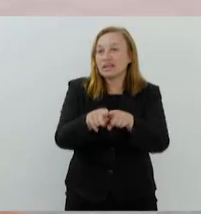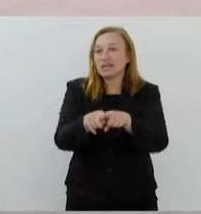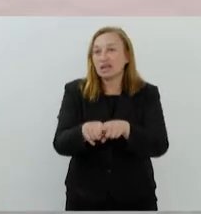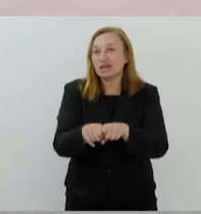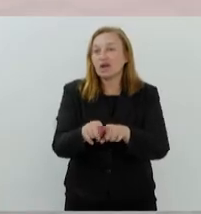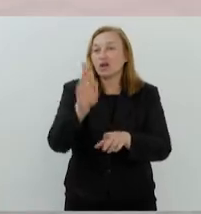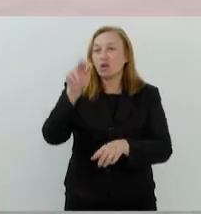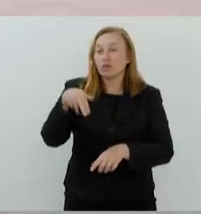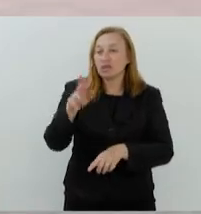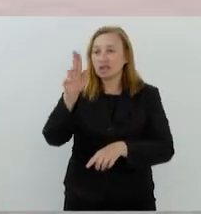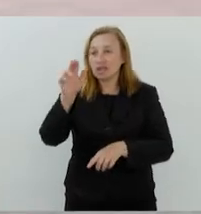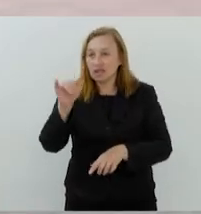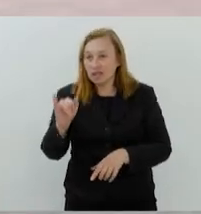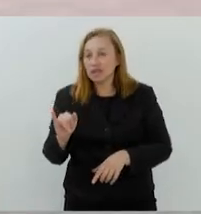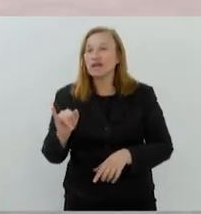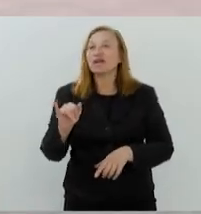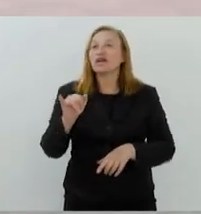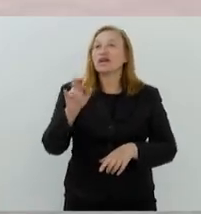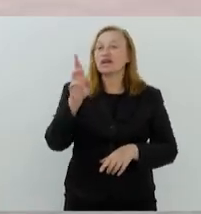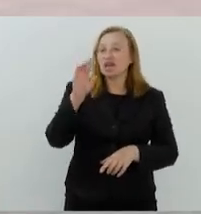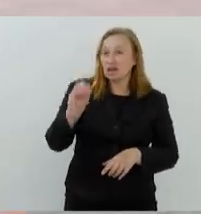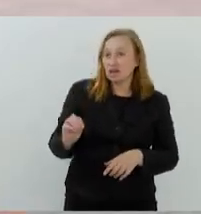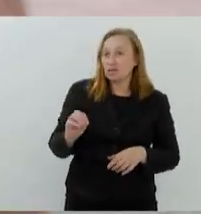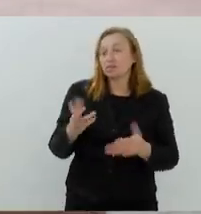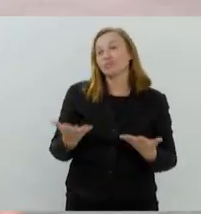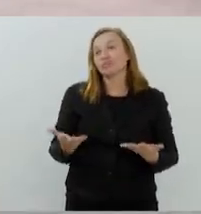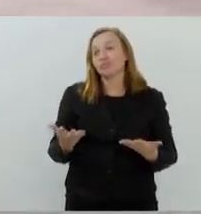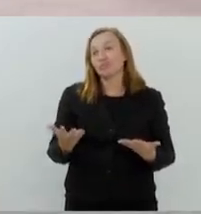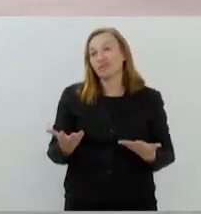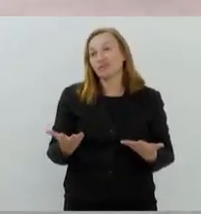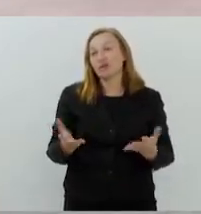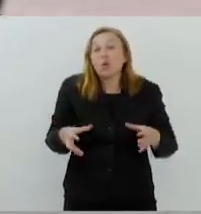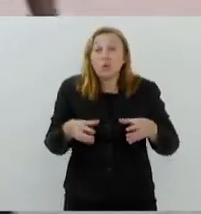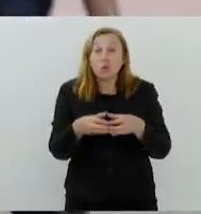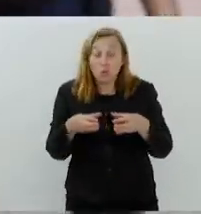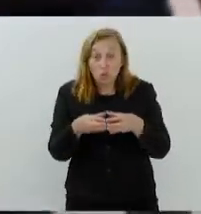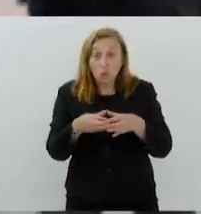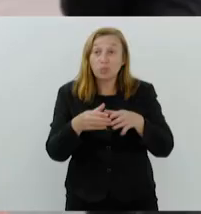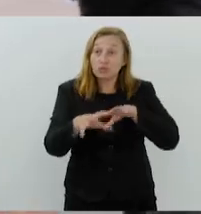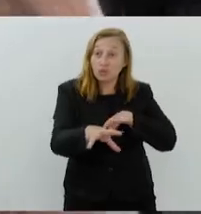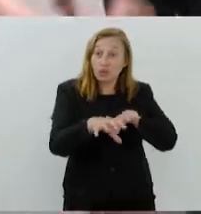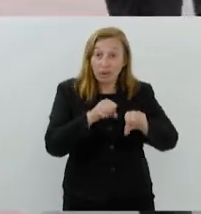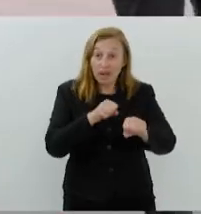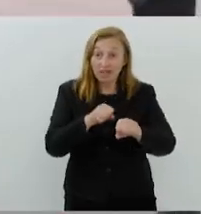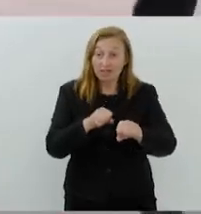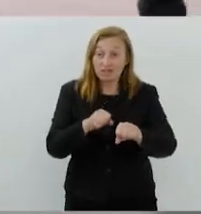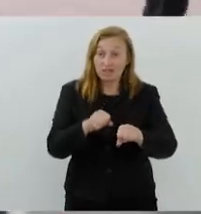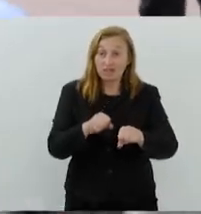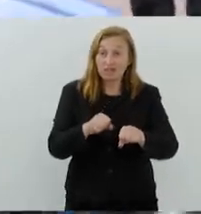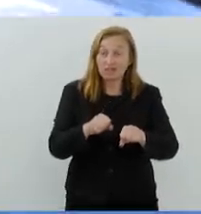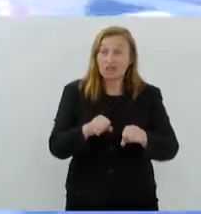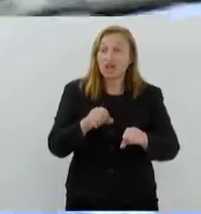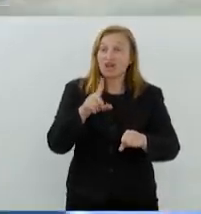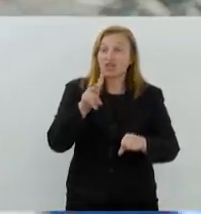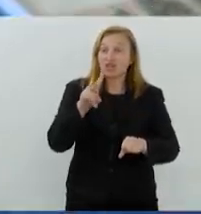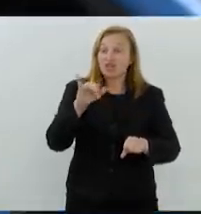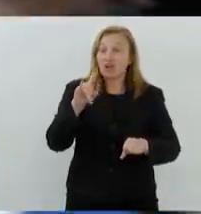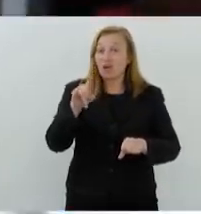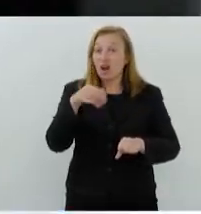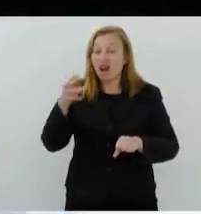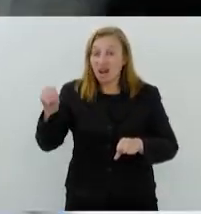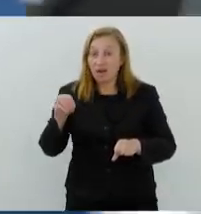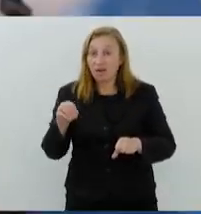que traz seus grupos formados lá, seja de violoncelo, de